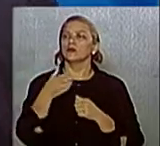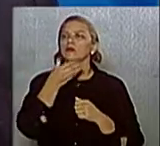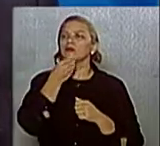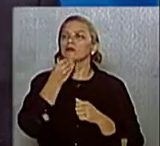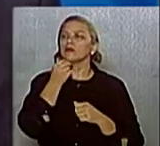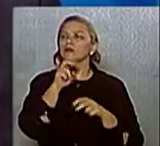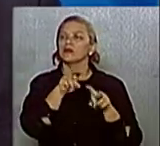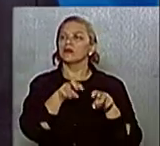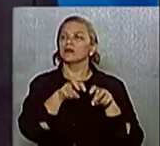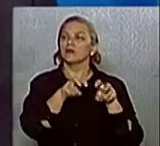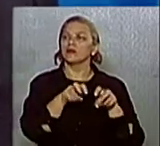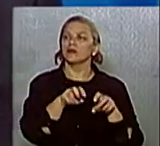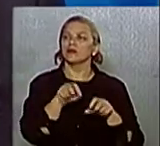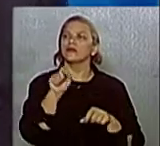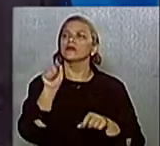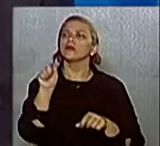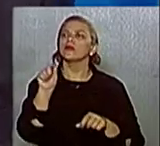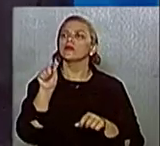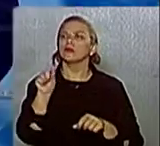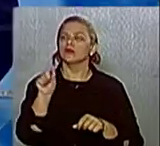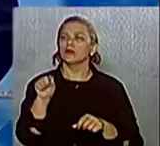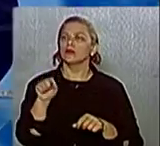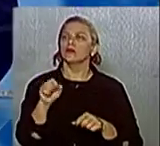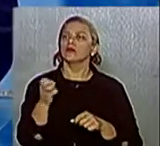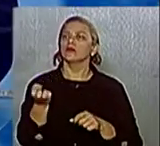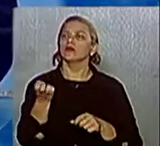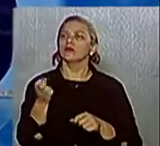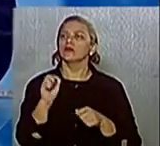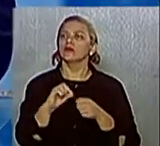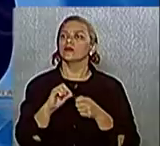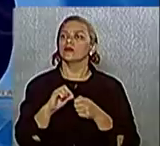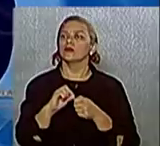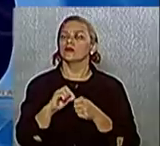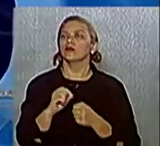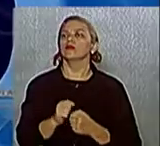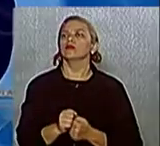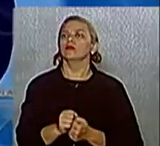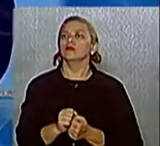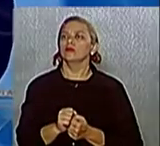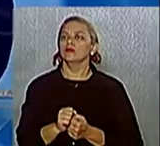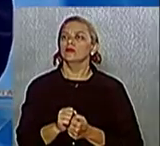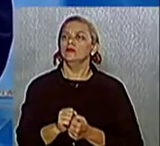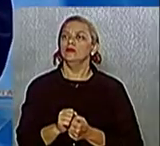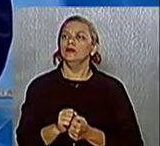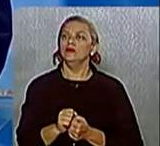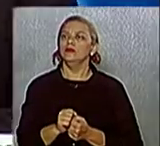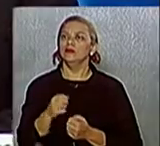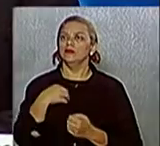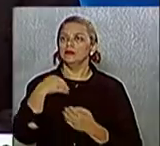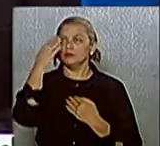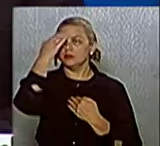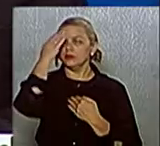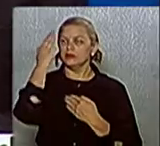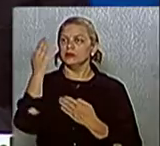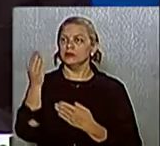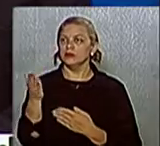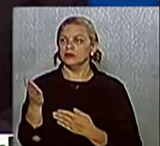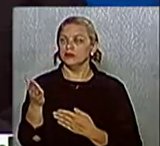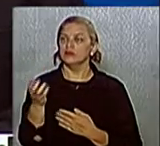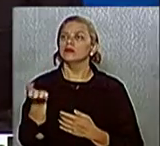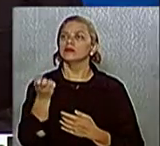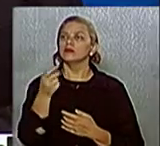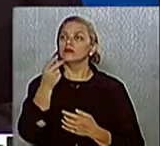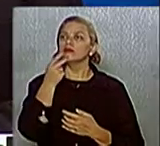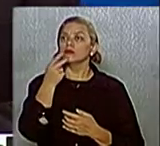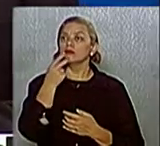são suas propostas para o meio rural? Dois minutos para a resposta, candidato. Eu agradeço e quero dizer que, na verdade, essa estrada do